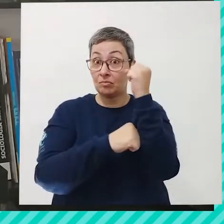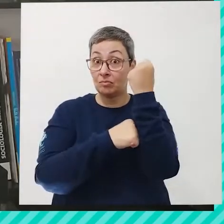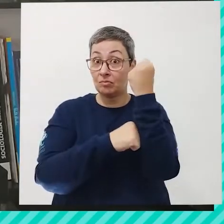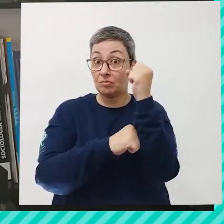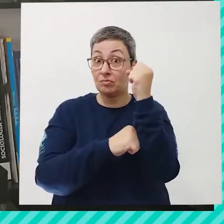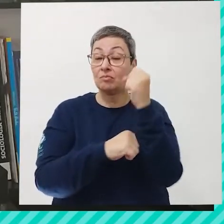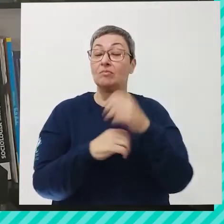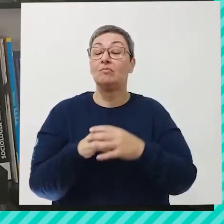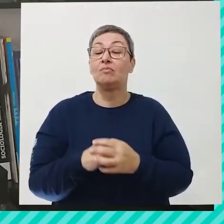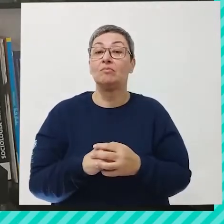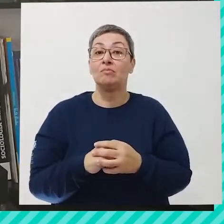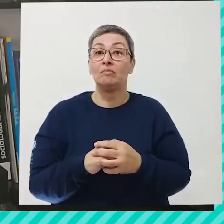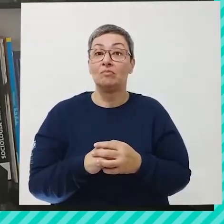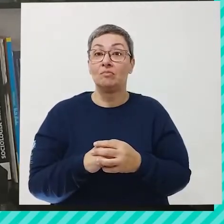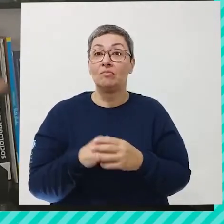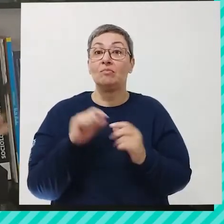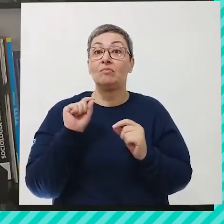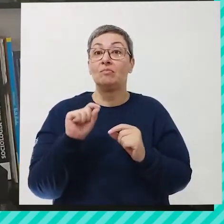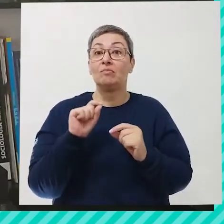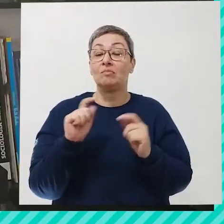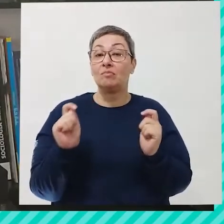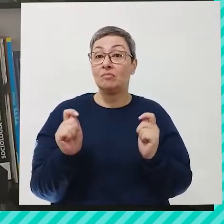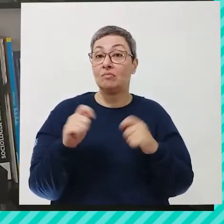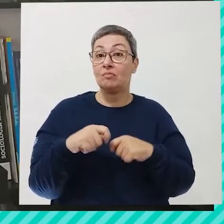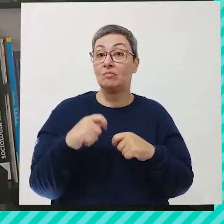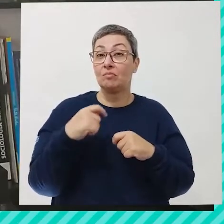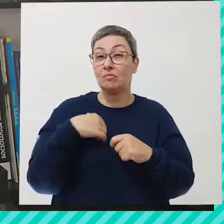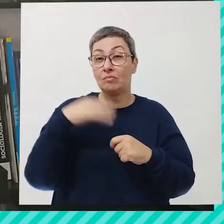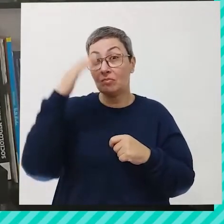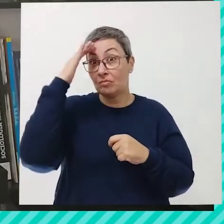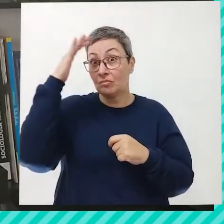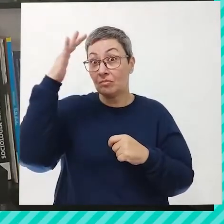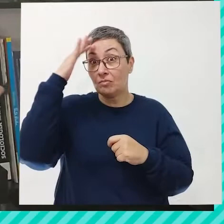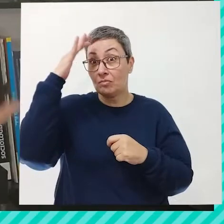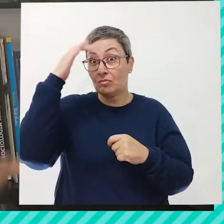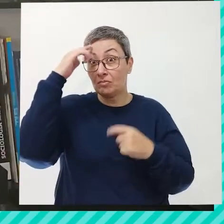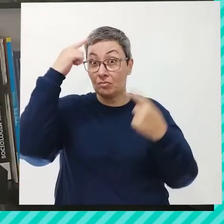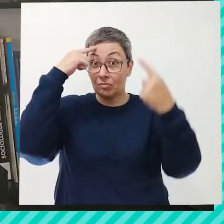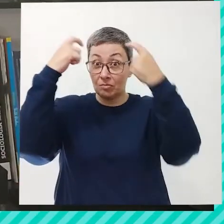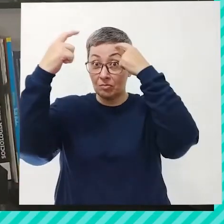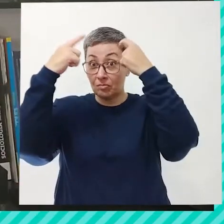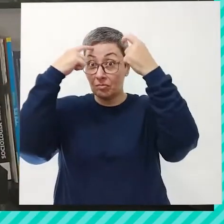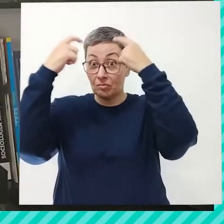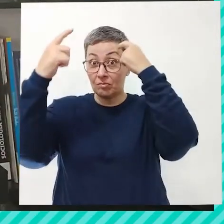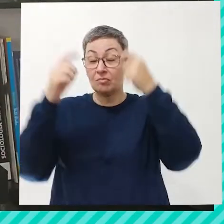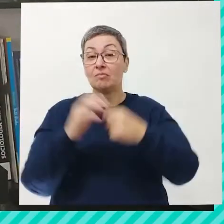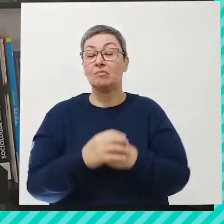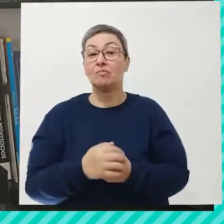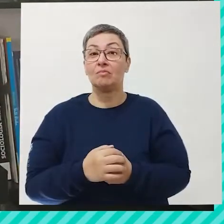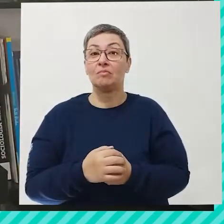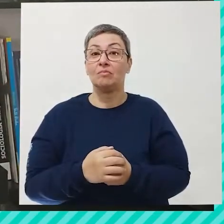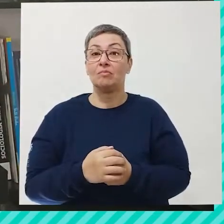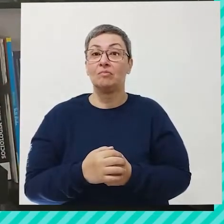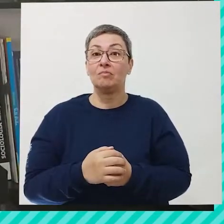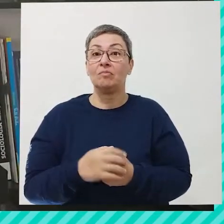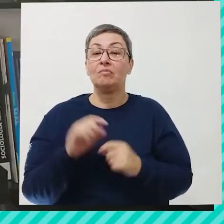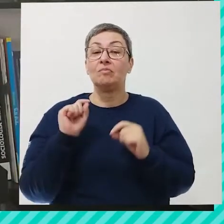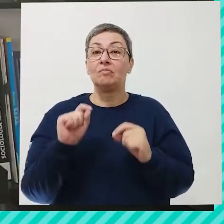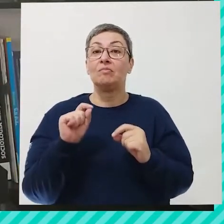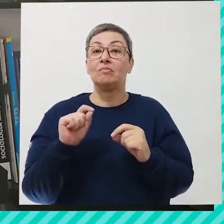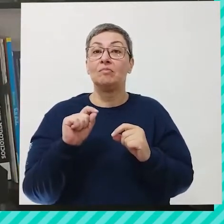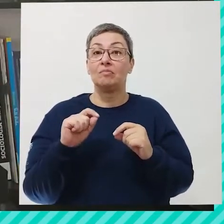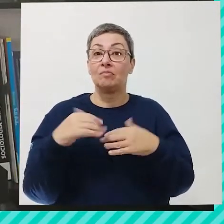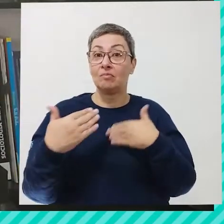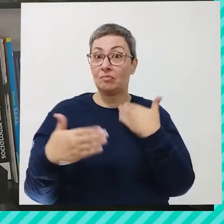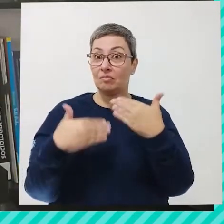motora, a capacidade de imaginação e de criatividade, a